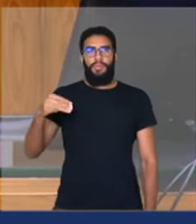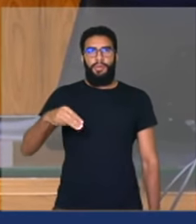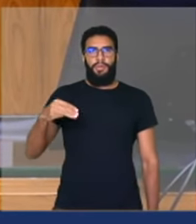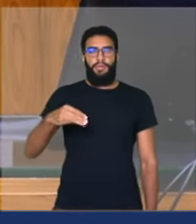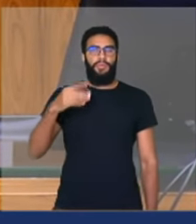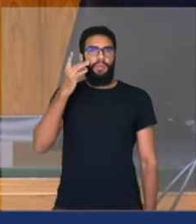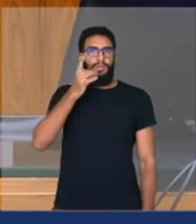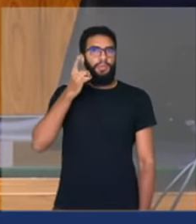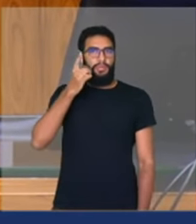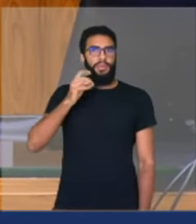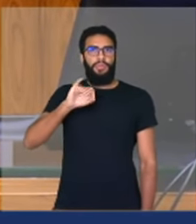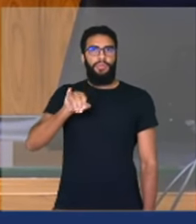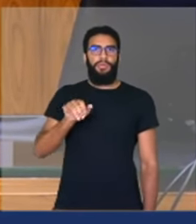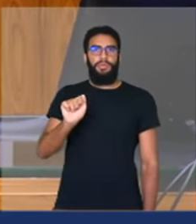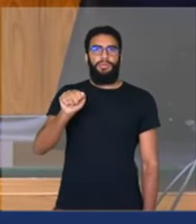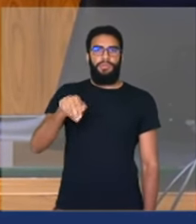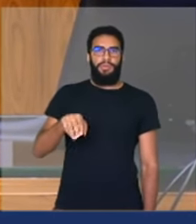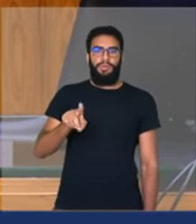Jandira Feghali.